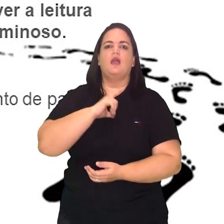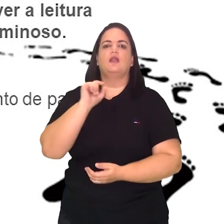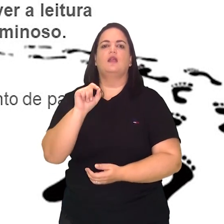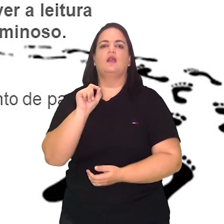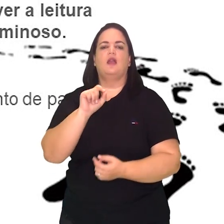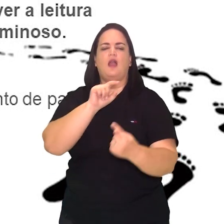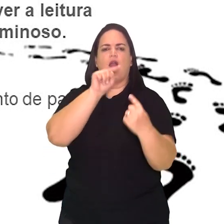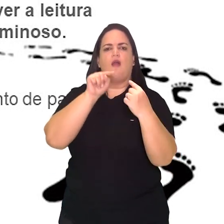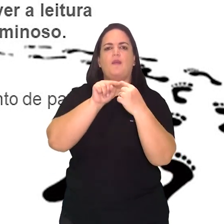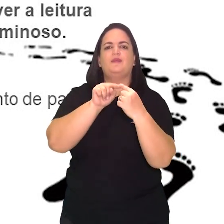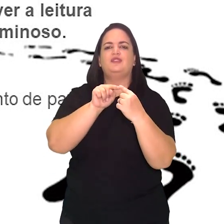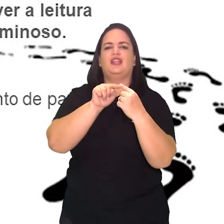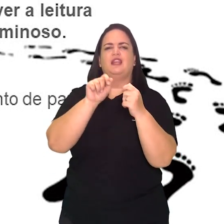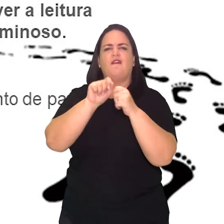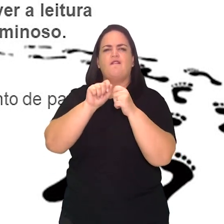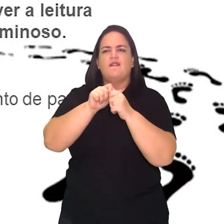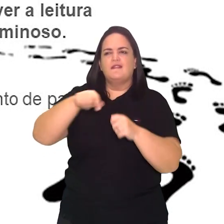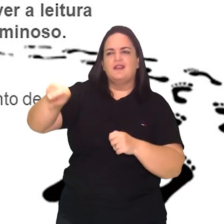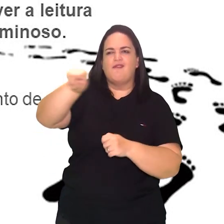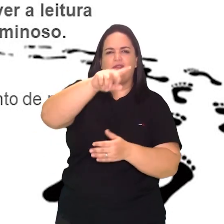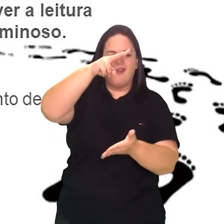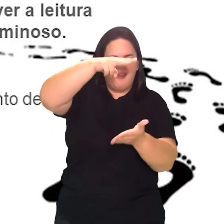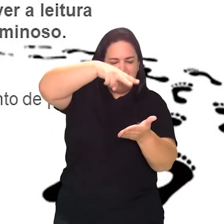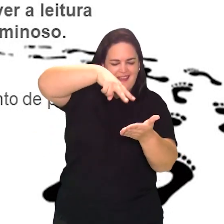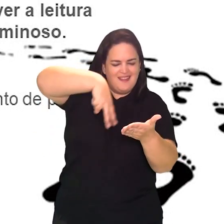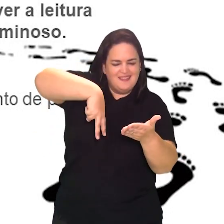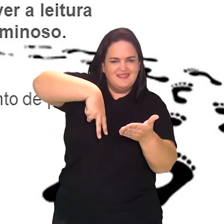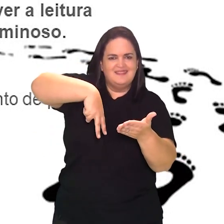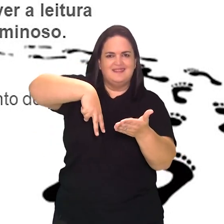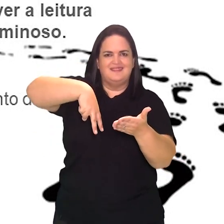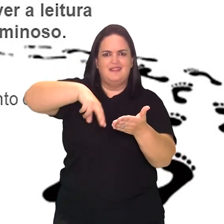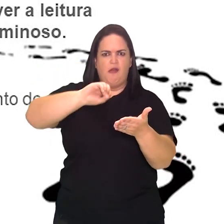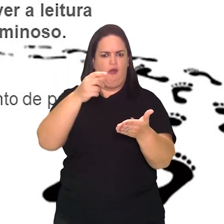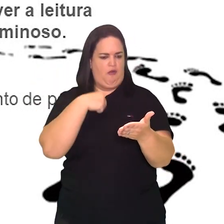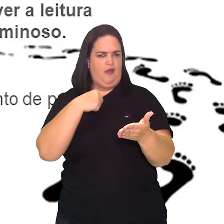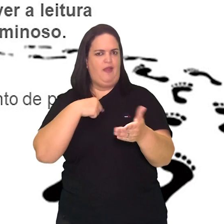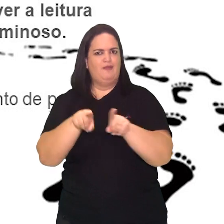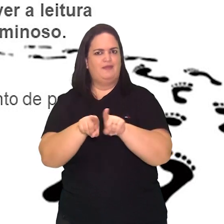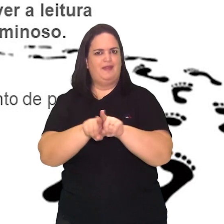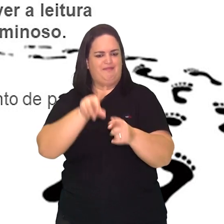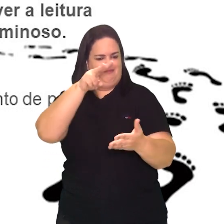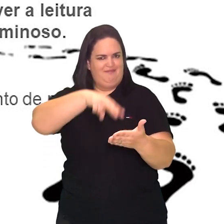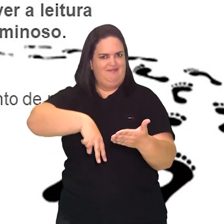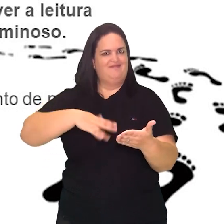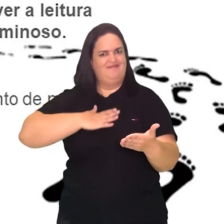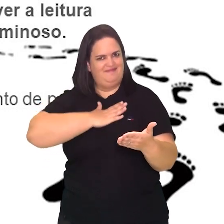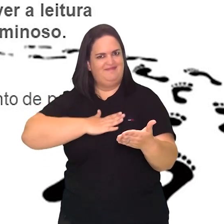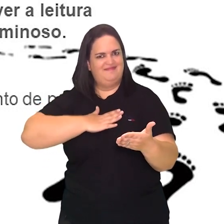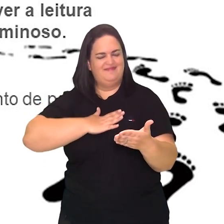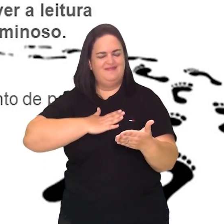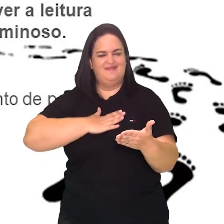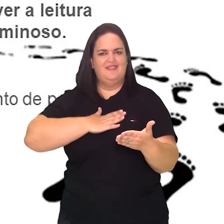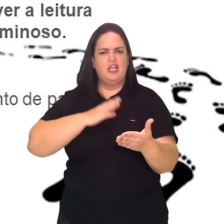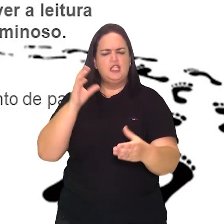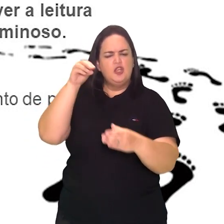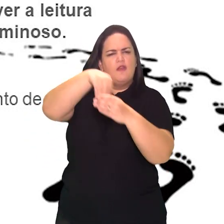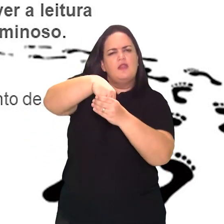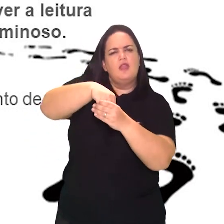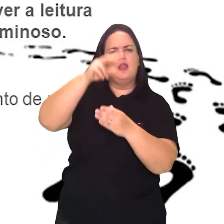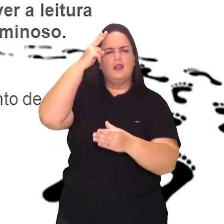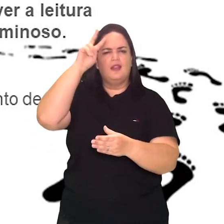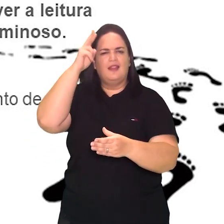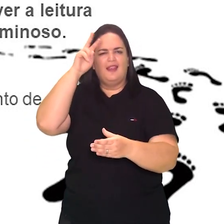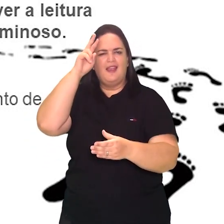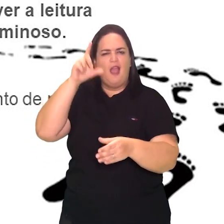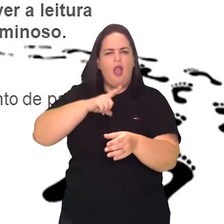envolver você, leitor, ou envolver eu, leitor, porque eu sou um consumidor desse gênero, numa trama cheia de